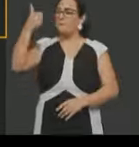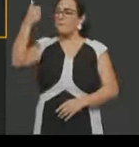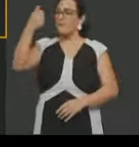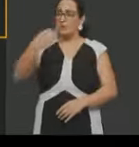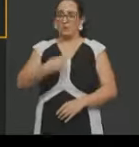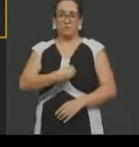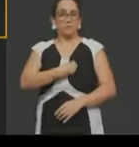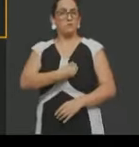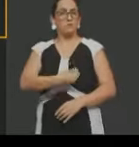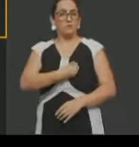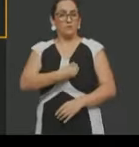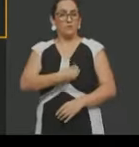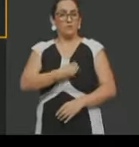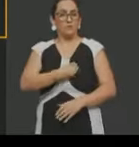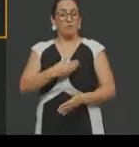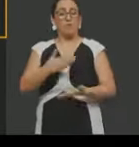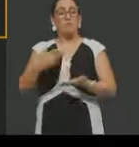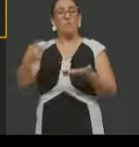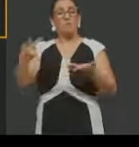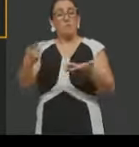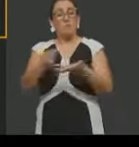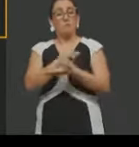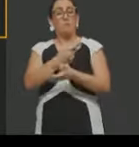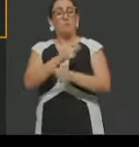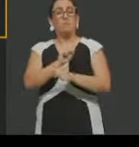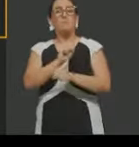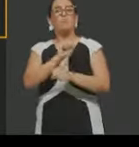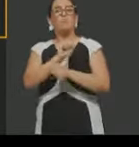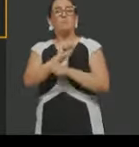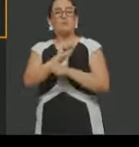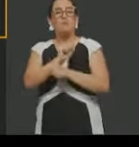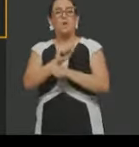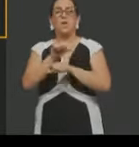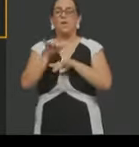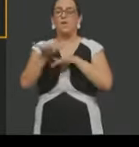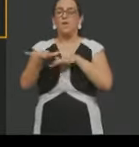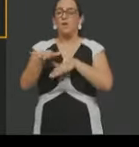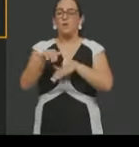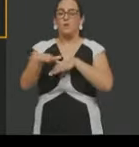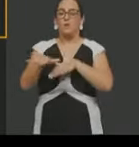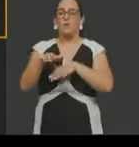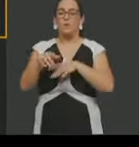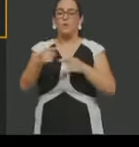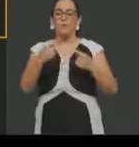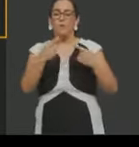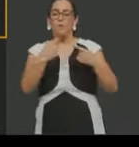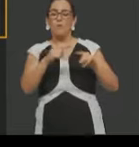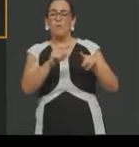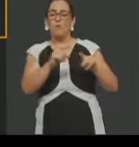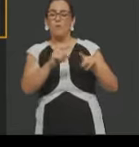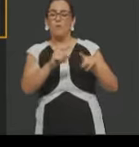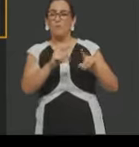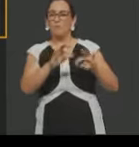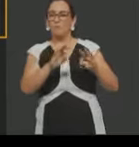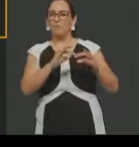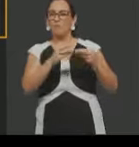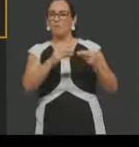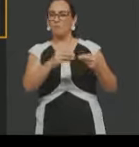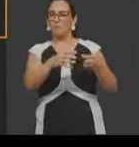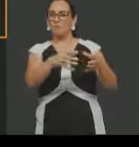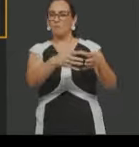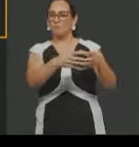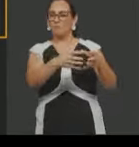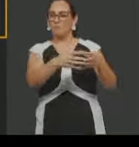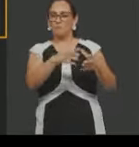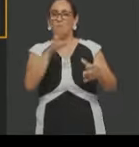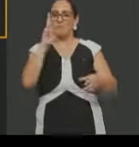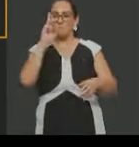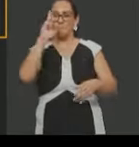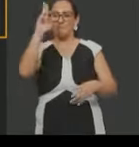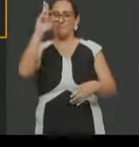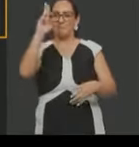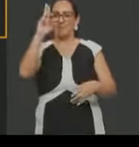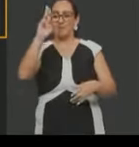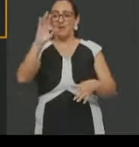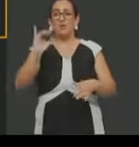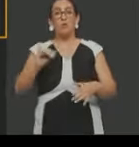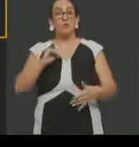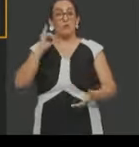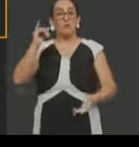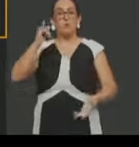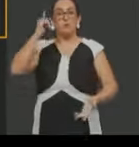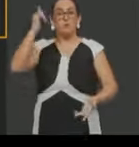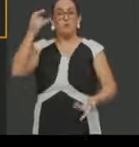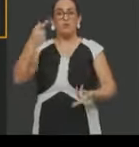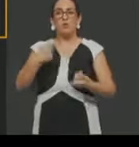tem aí essas paralisações e as movimentações aí, né, contra a ordem vigente, e isso é muito importante porque a gente